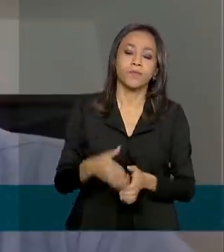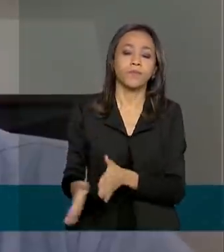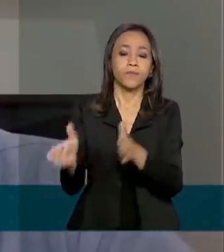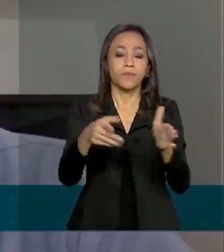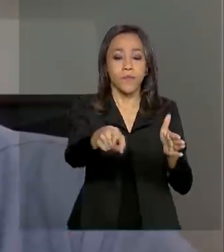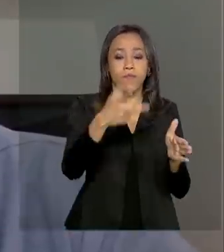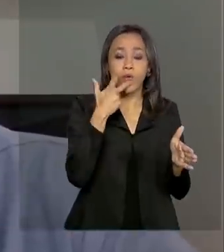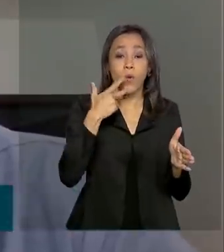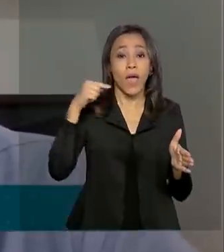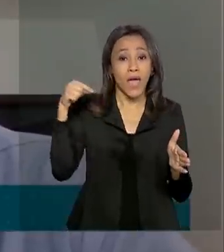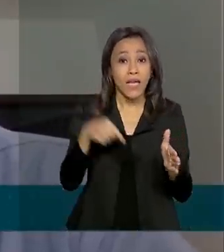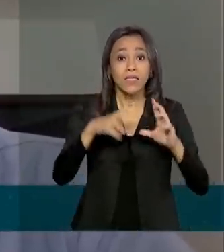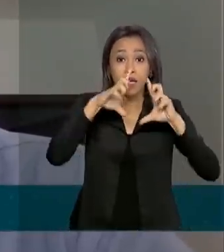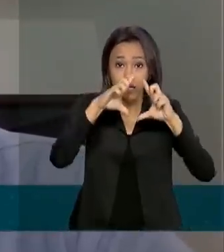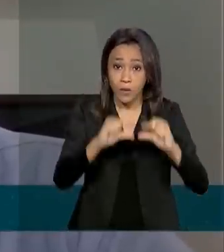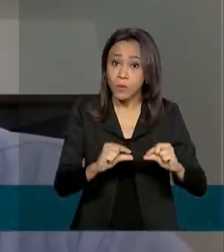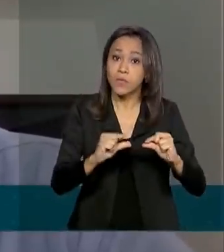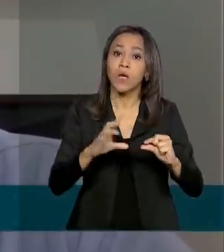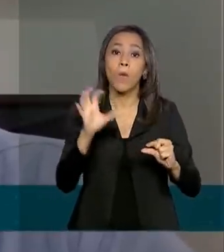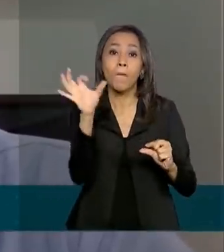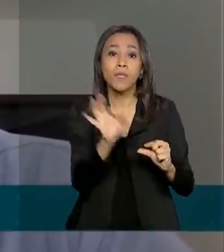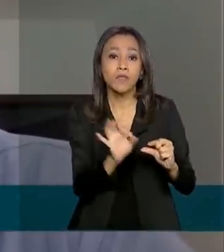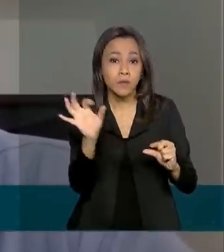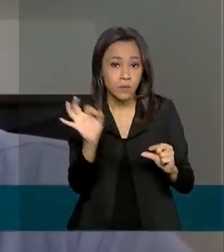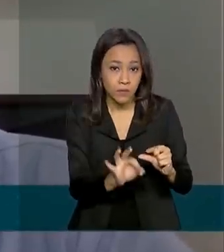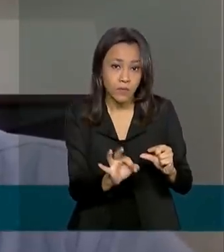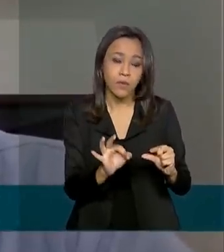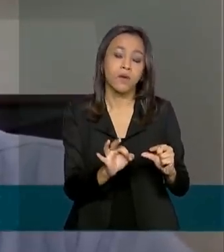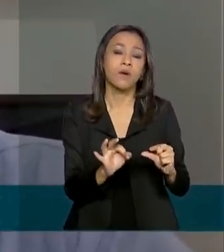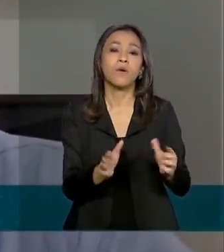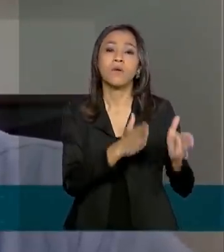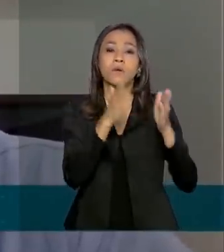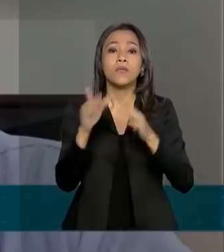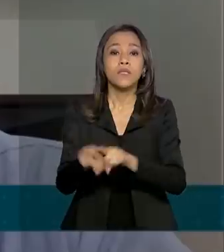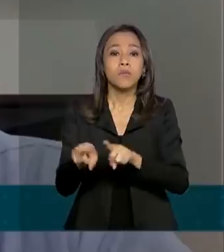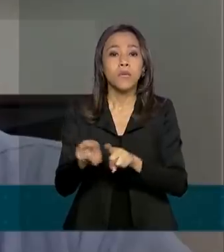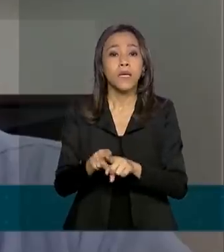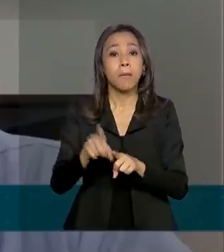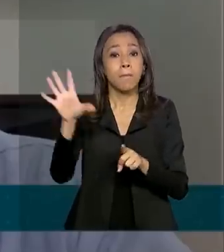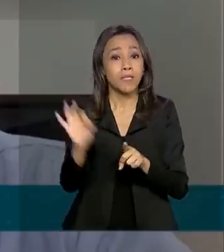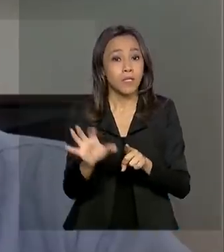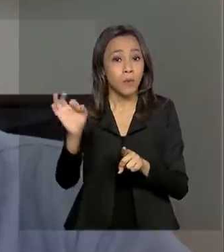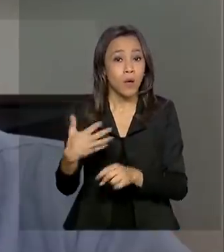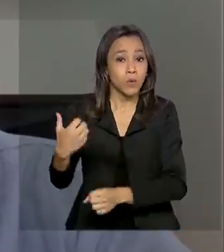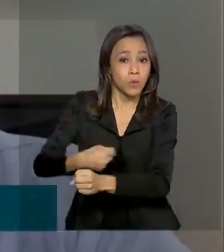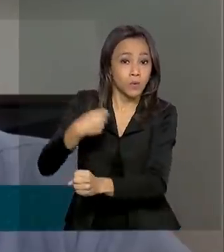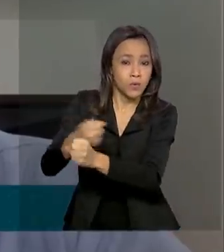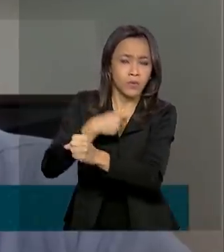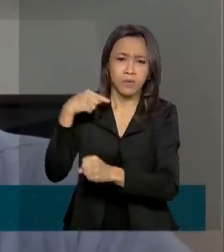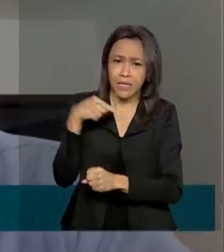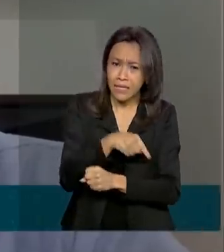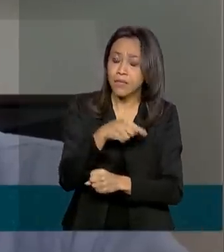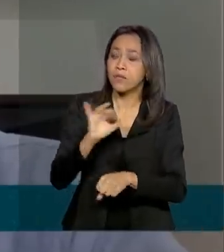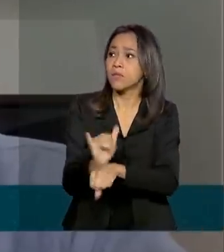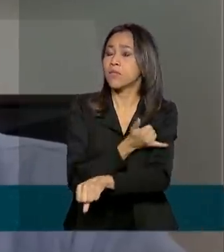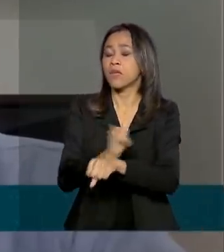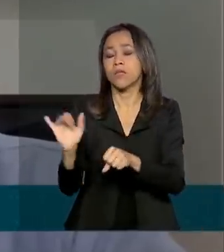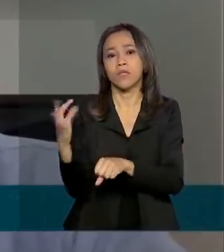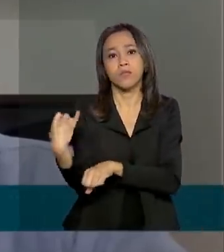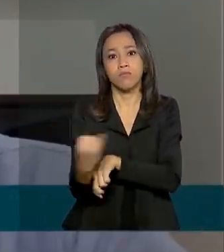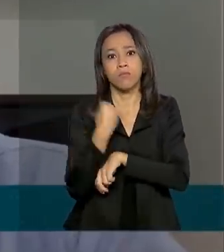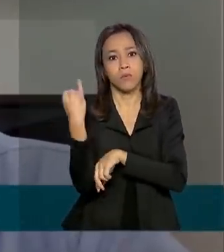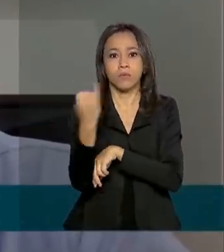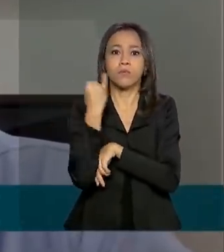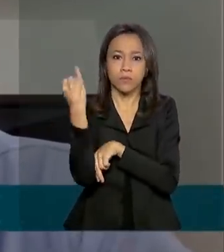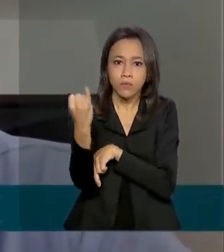redução, tanto do percentual de comercialização como do percentual de obras, são medidas importantes que vão antecipar